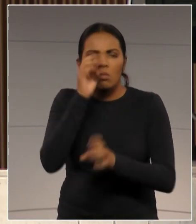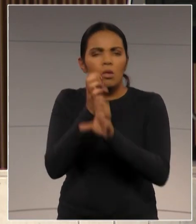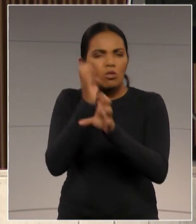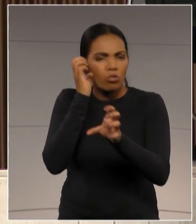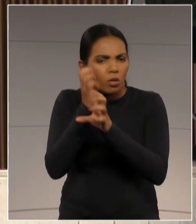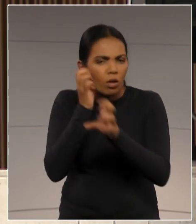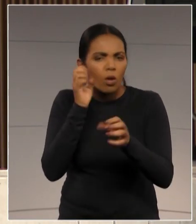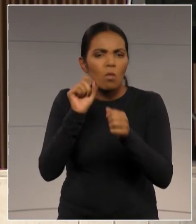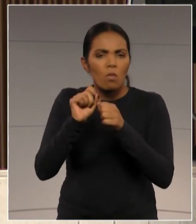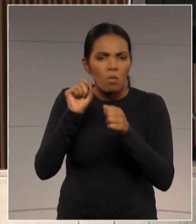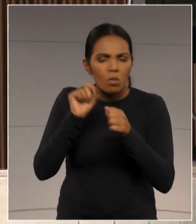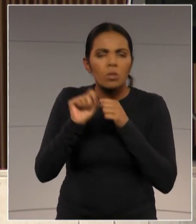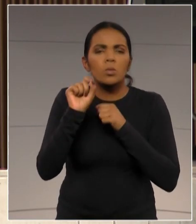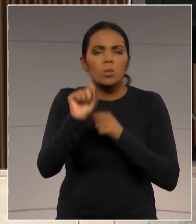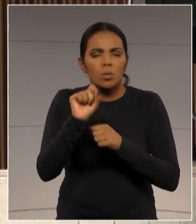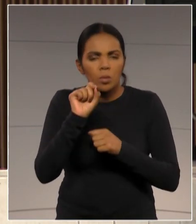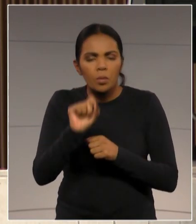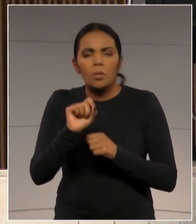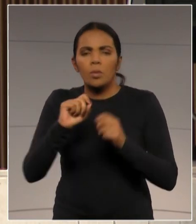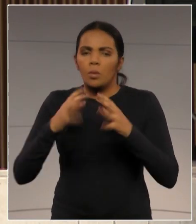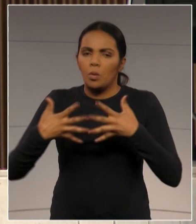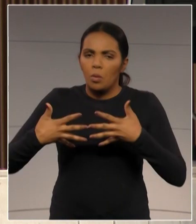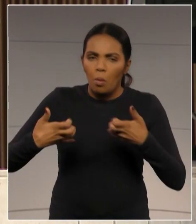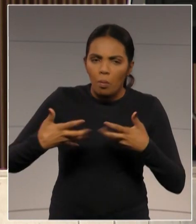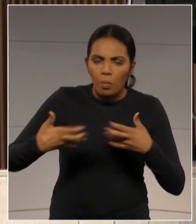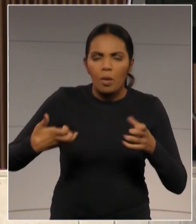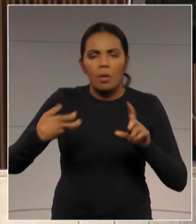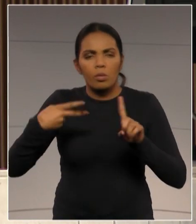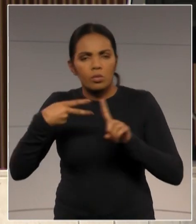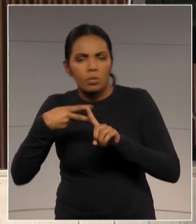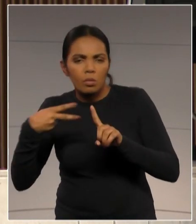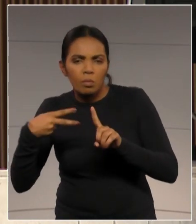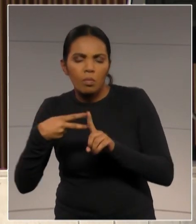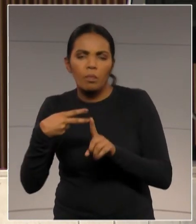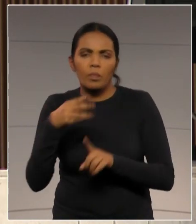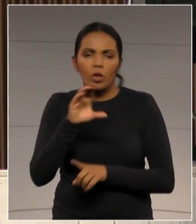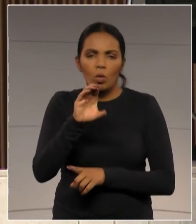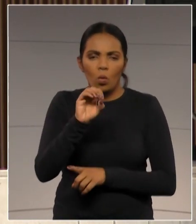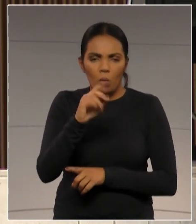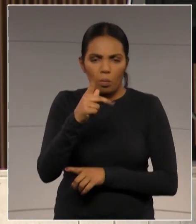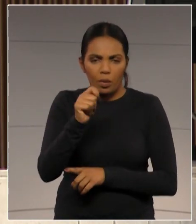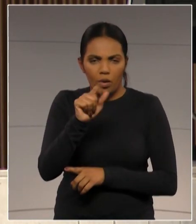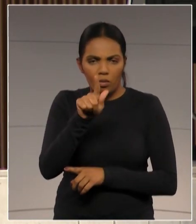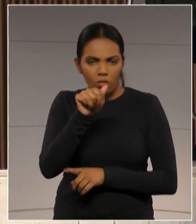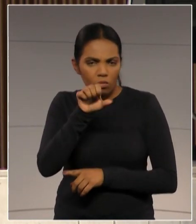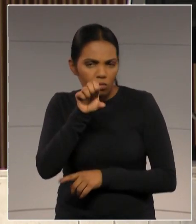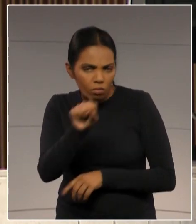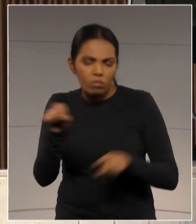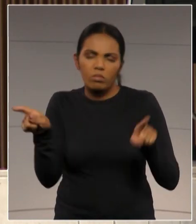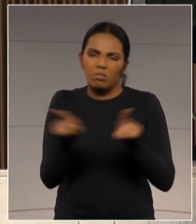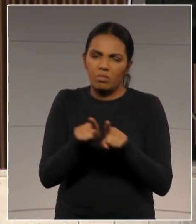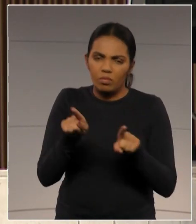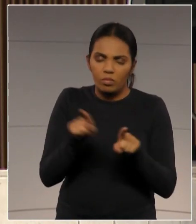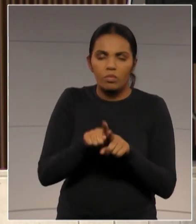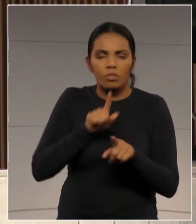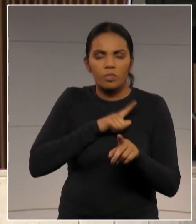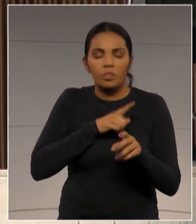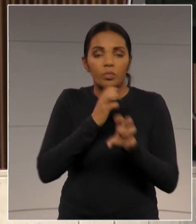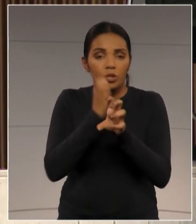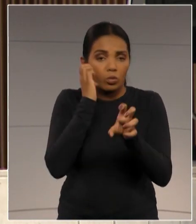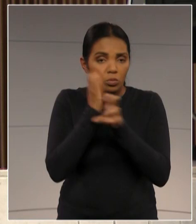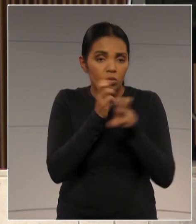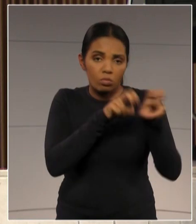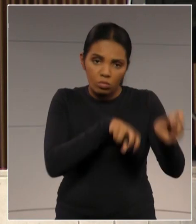a Senepar, o Compagás, a alimentação, através dos engenheiros que são engenheiros agrônomos, e no Paraná,